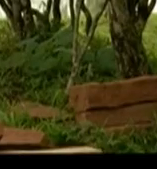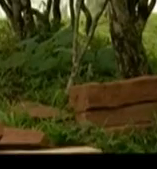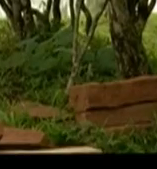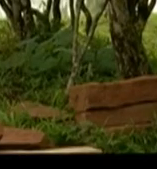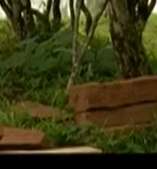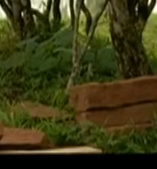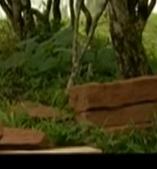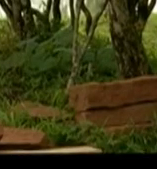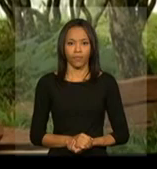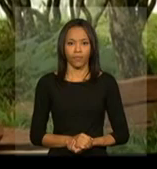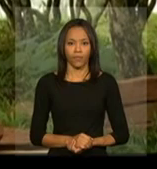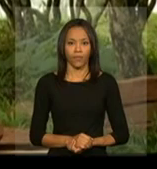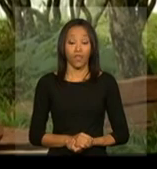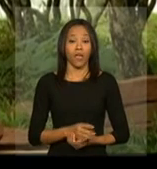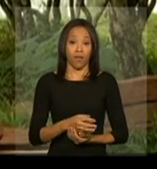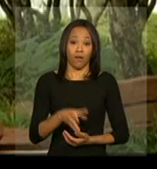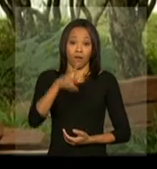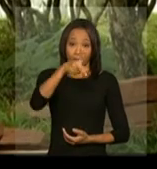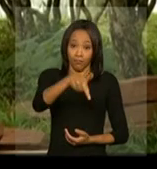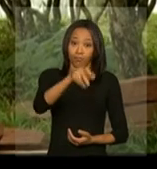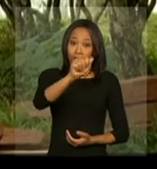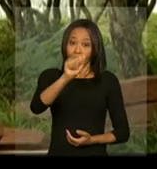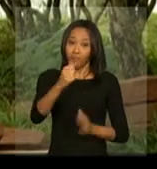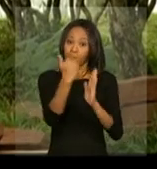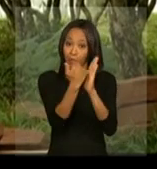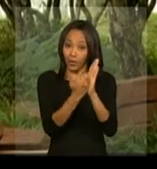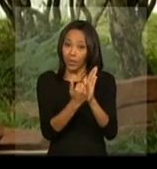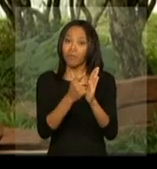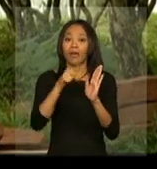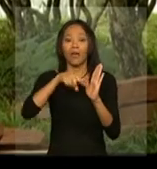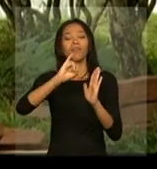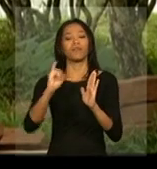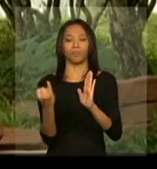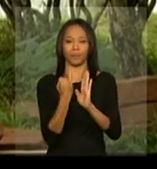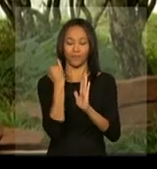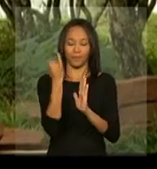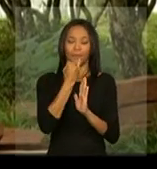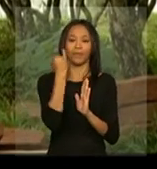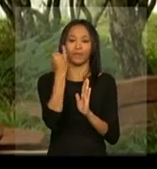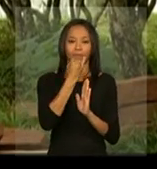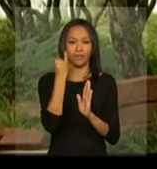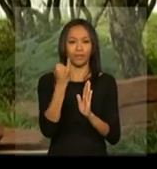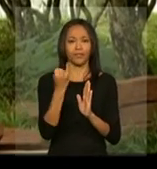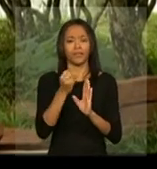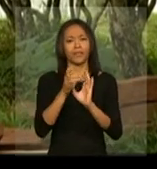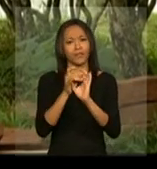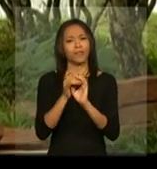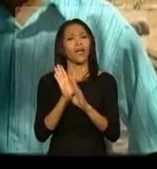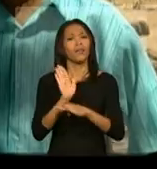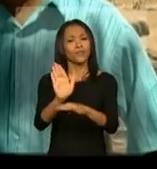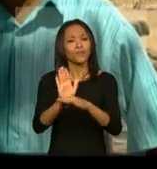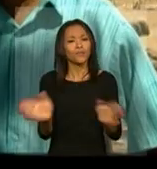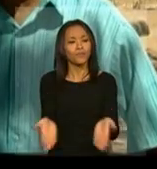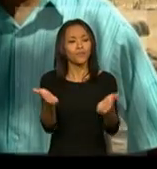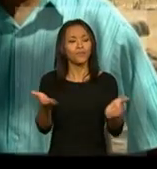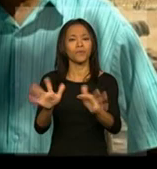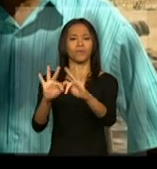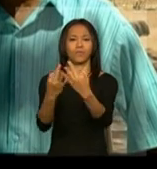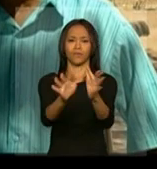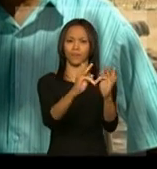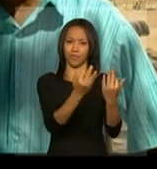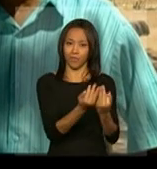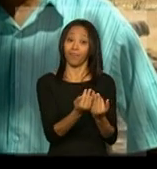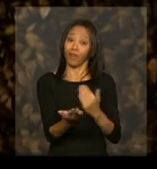Sem dúvida, é um programa importantíssimo e que viabiliza a nossa existência. Vai ajudando